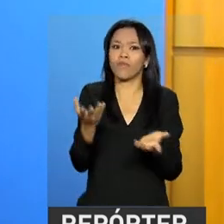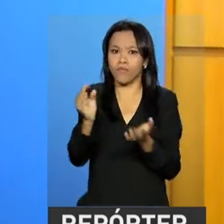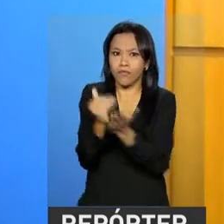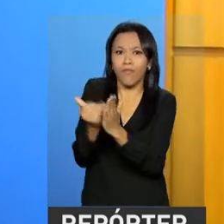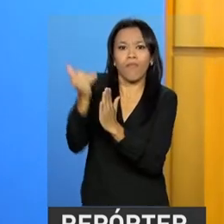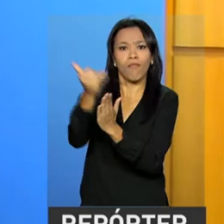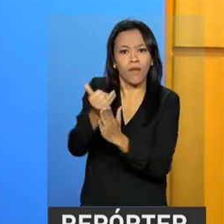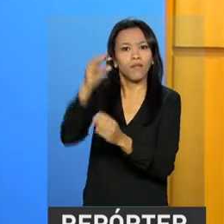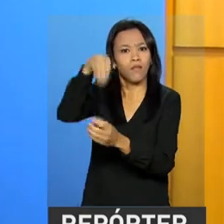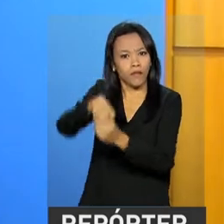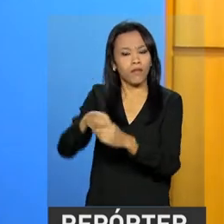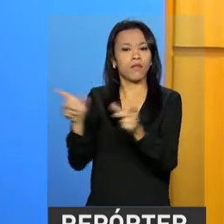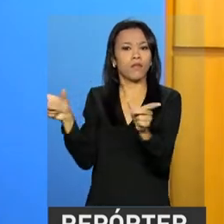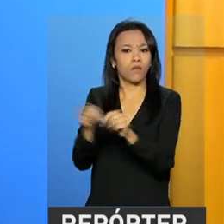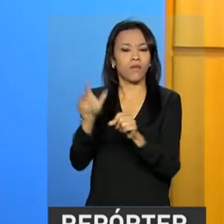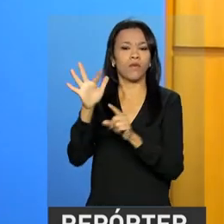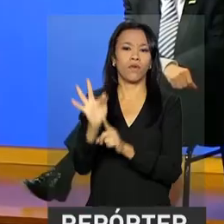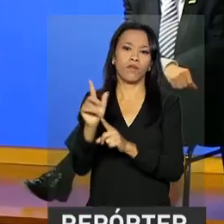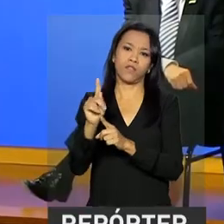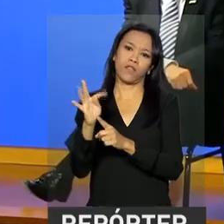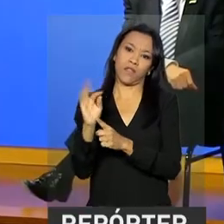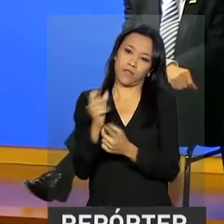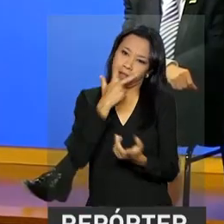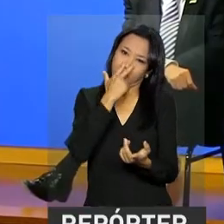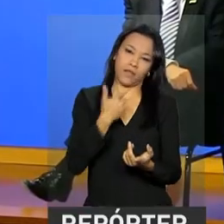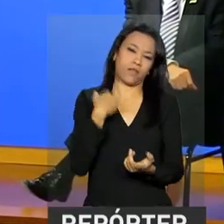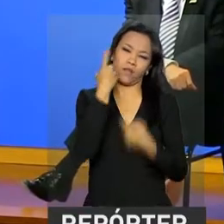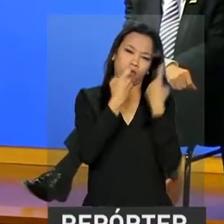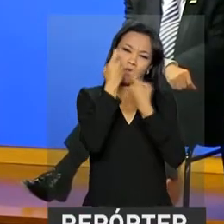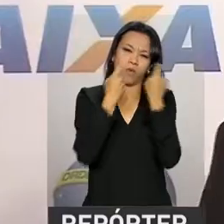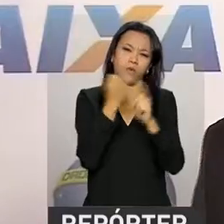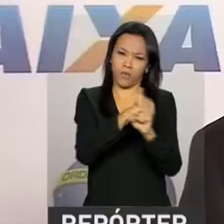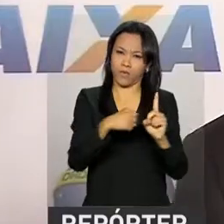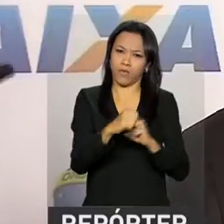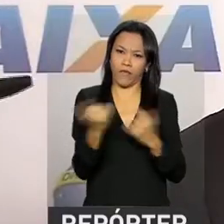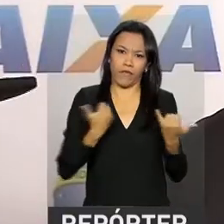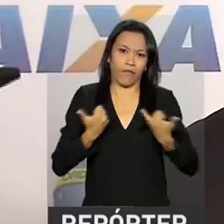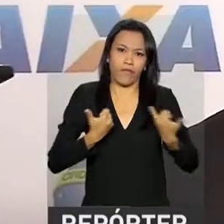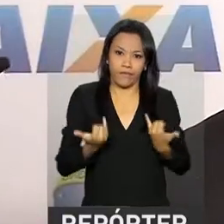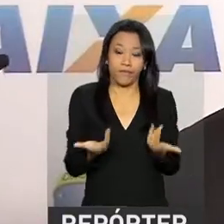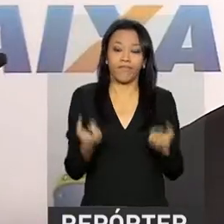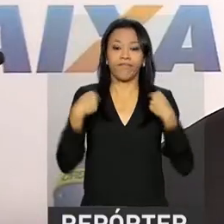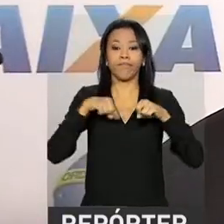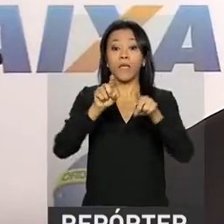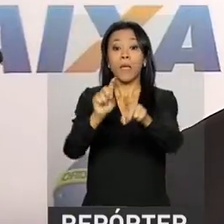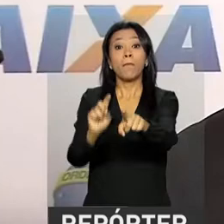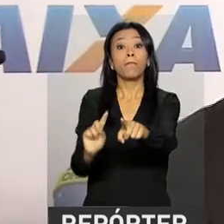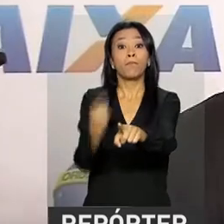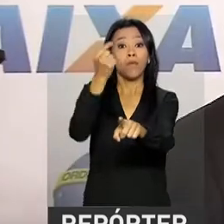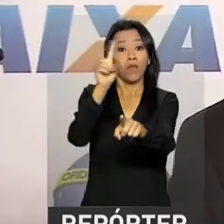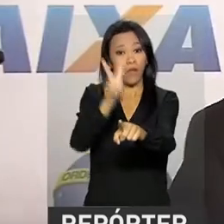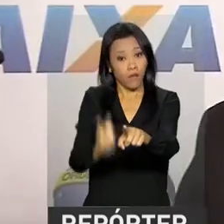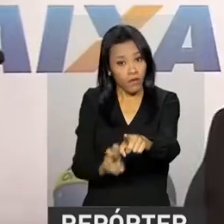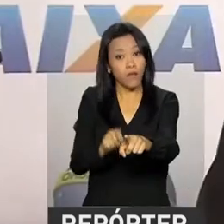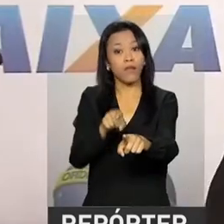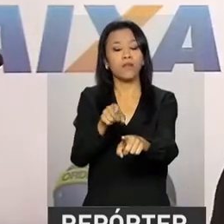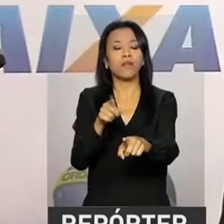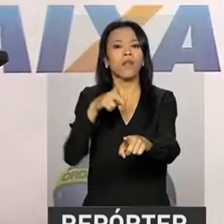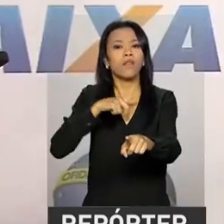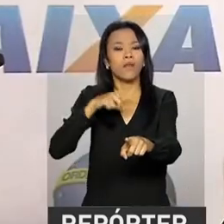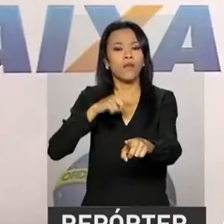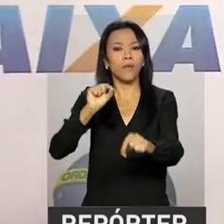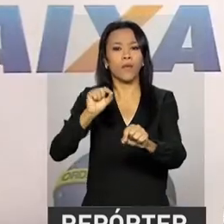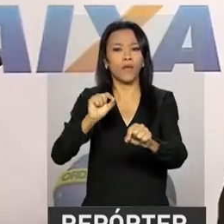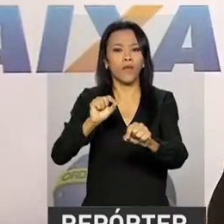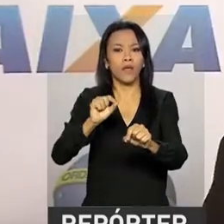fundo de garantia, não é verdade? E depois dizem que nós não nos preocupamos com o social. Pela primeira vez na vida, há uma distribuição